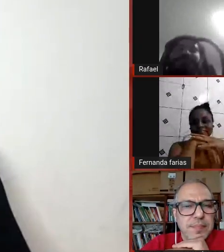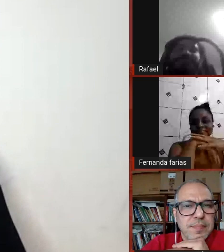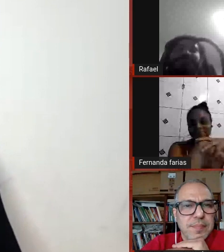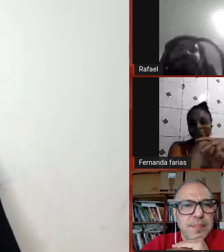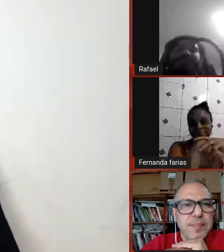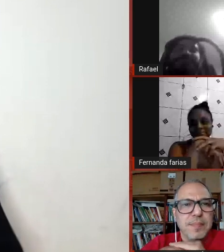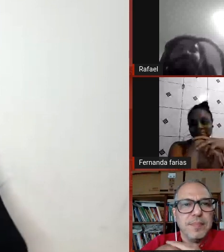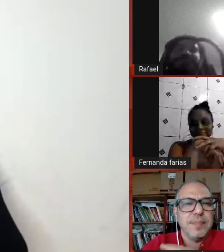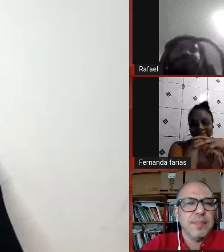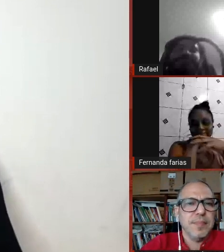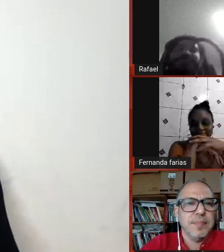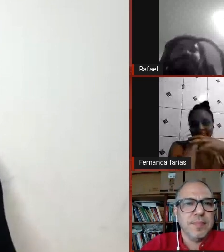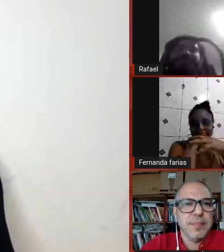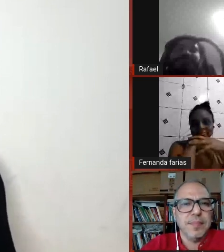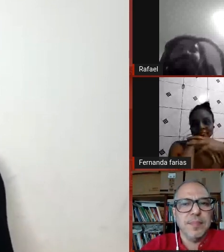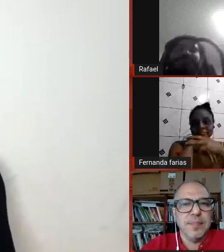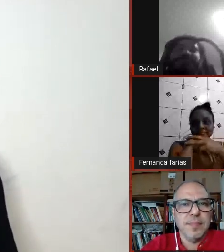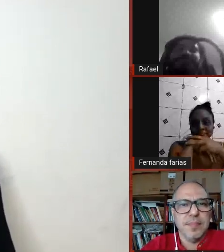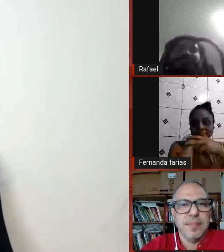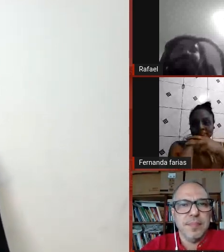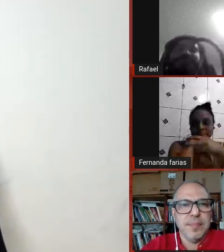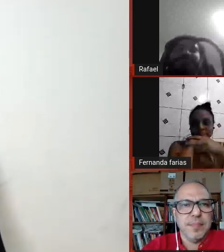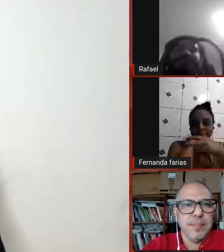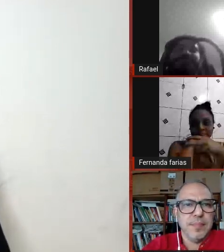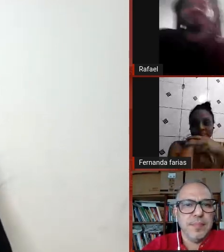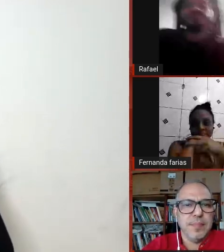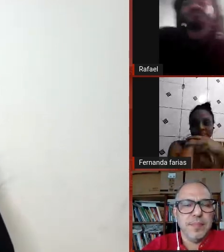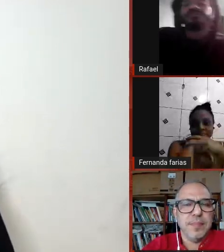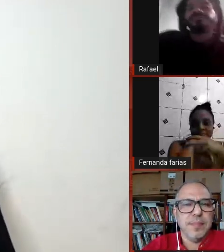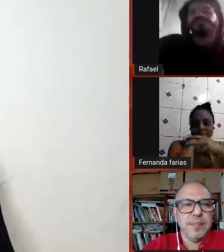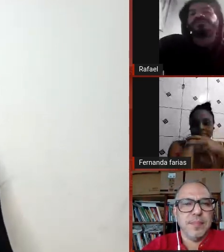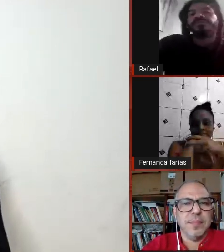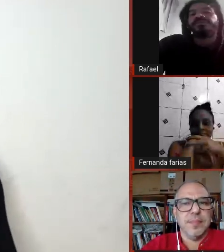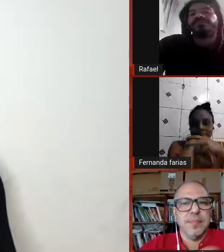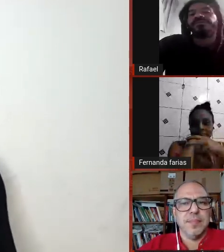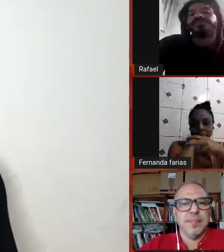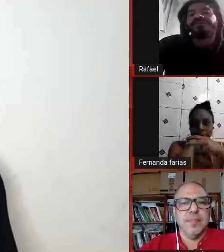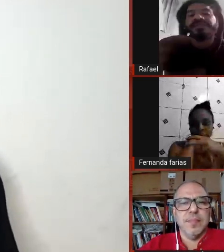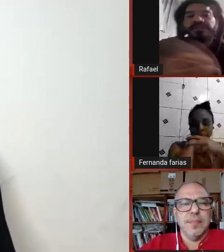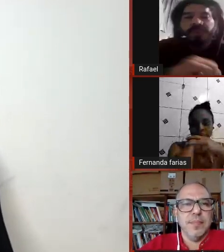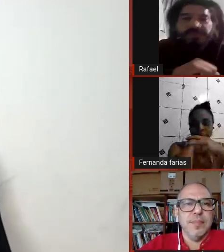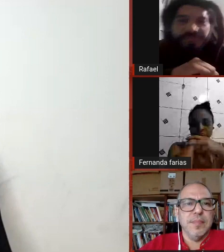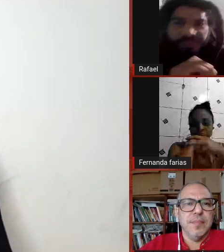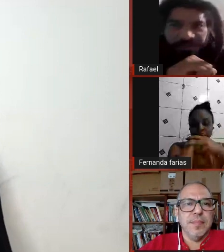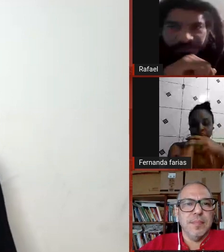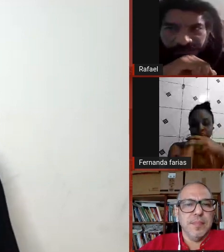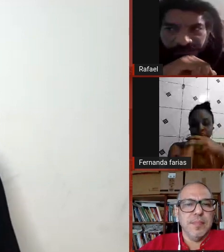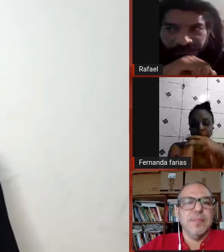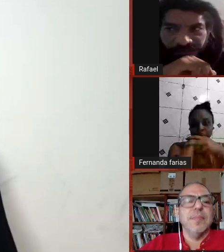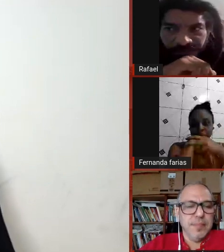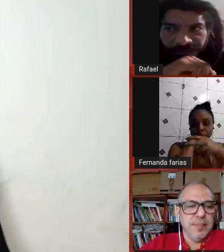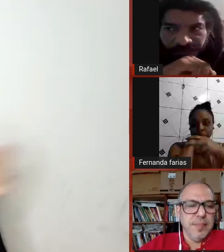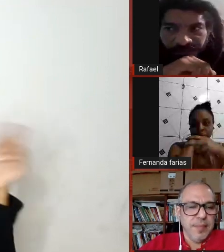participei, uns três anos atrás, eu participei de um... Está dando para ouvir?